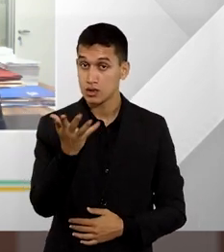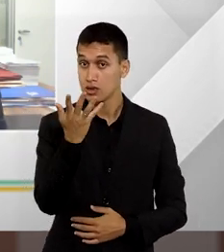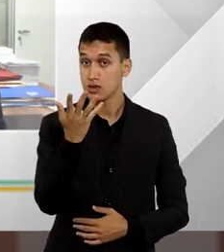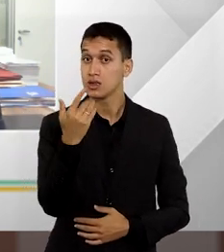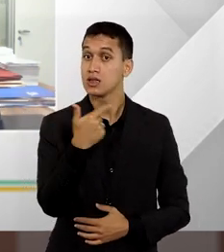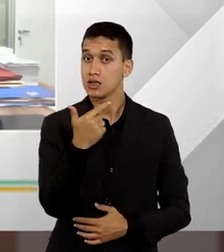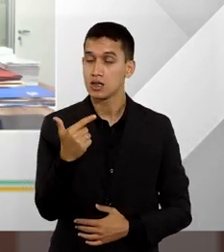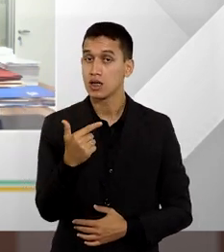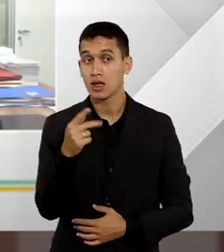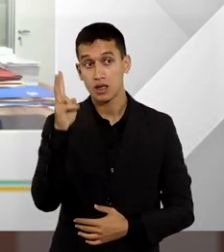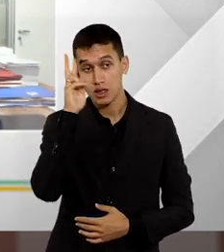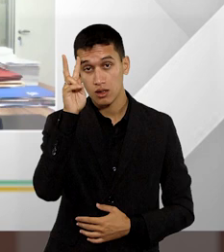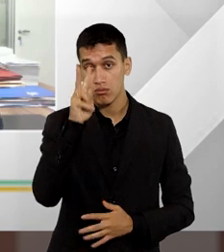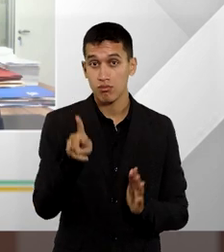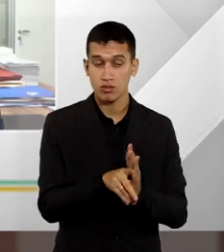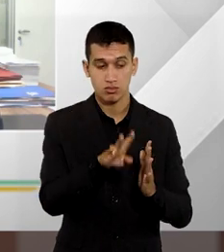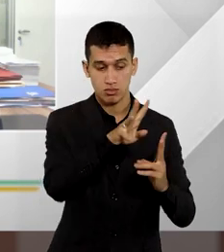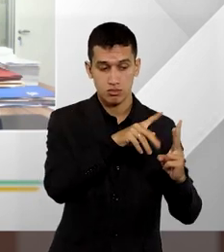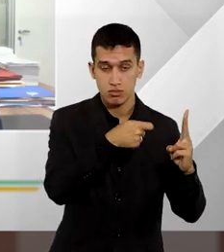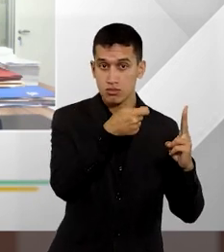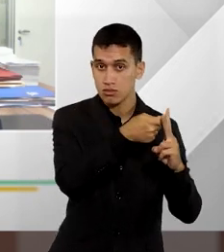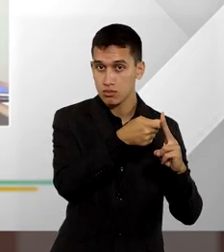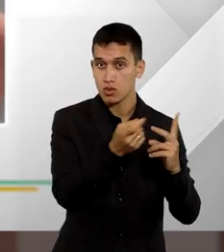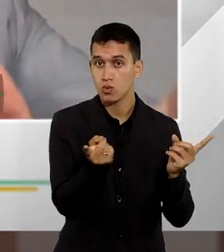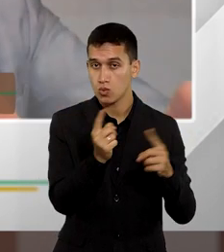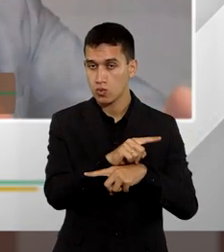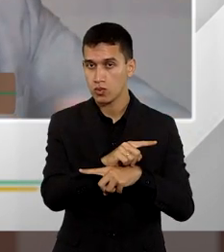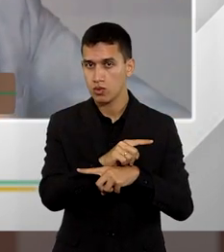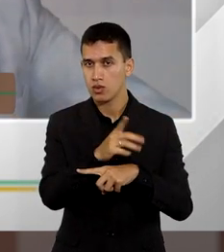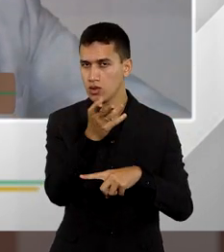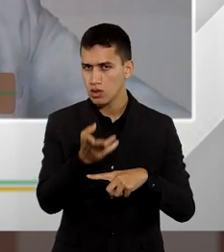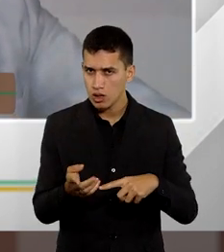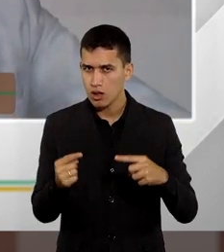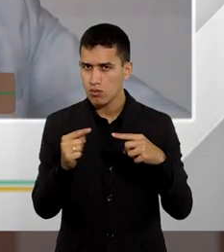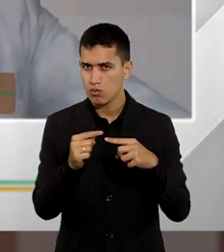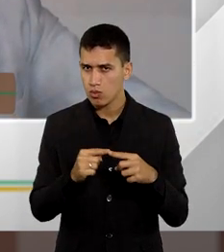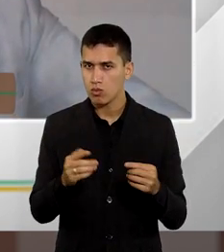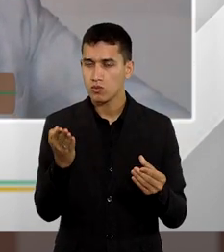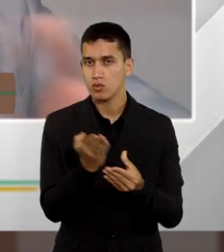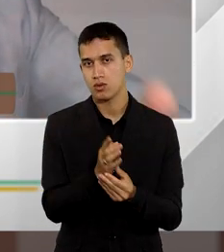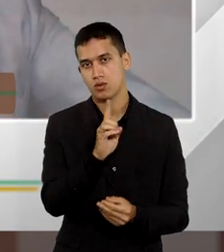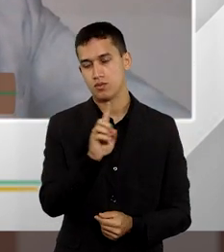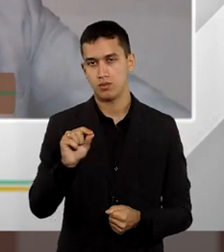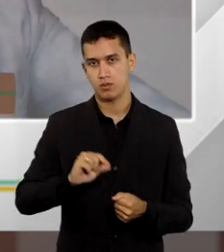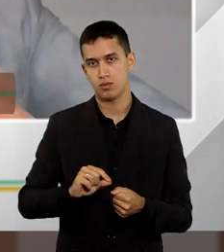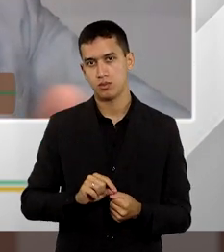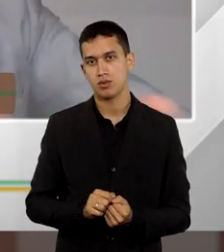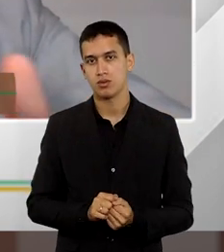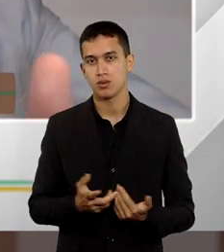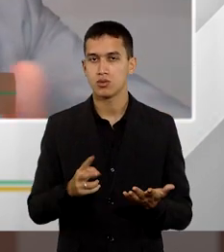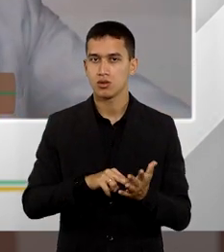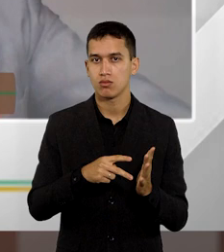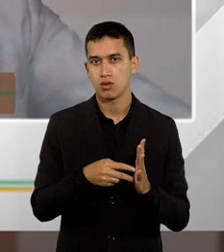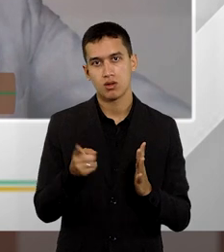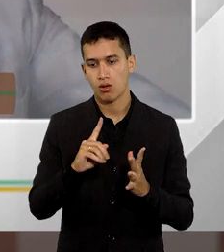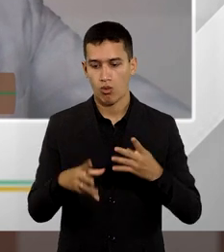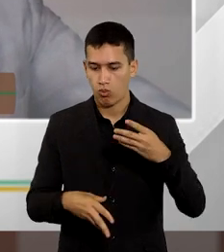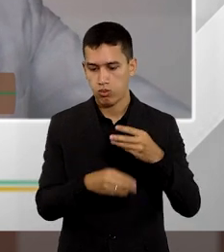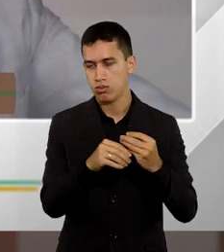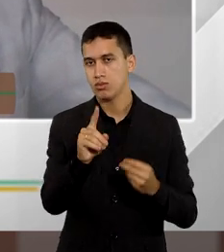a citação da parte contrária, a relação processual não se forma, ou seja, não se complementa.